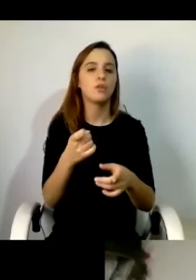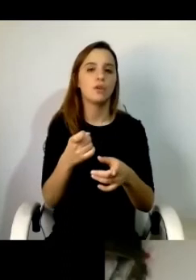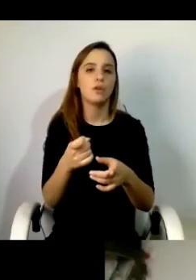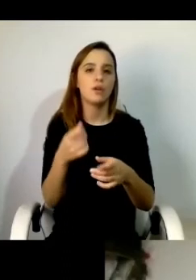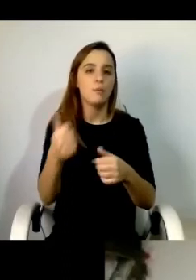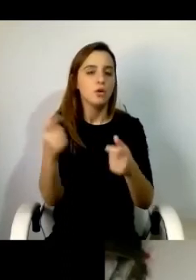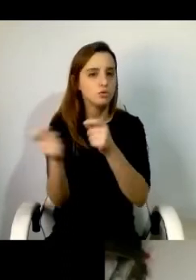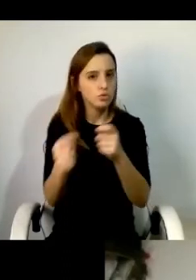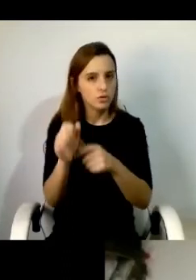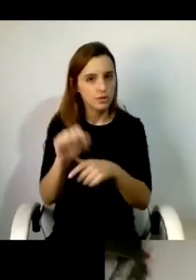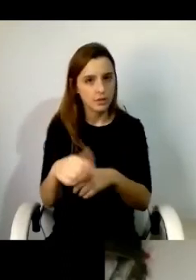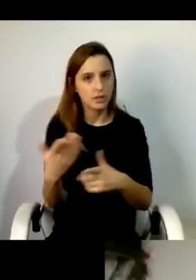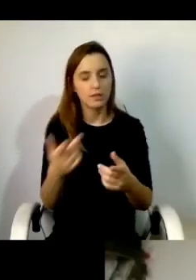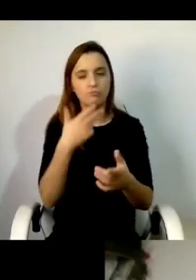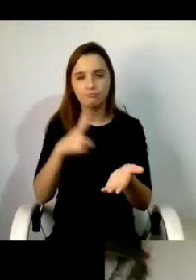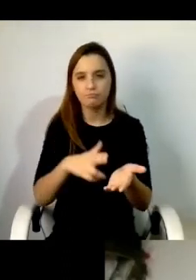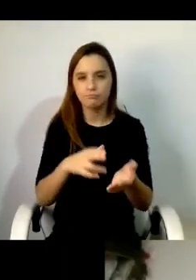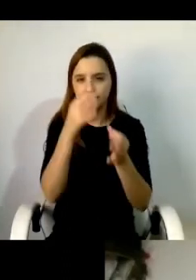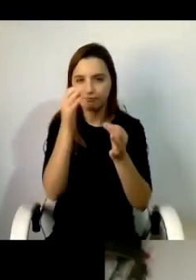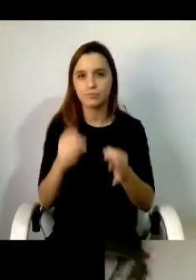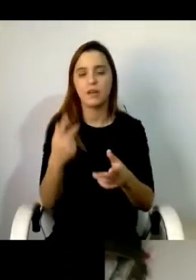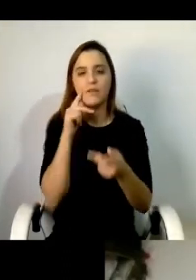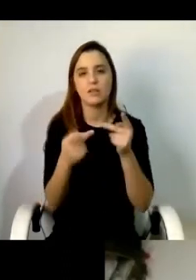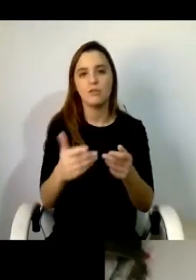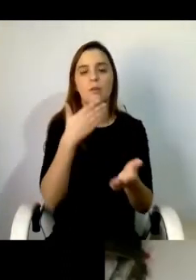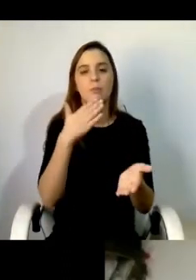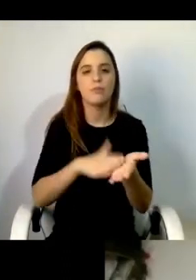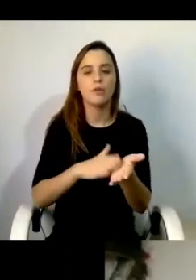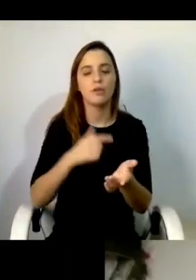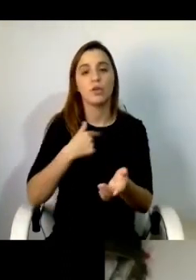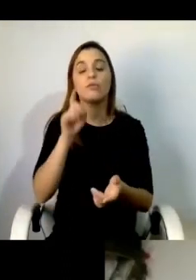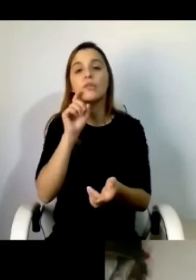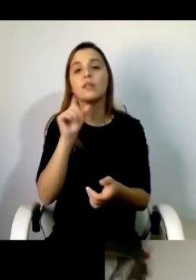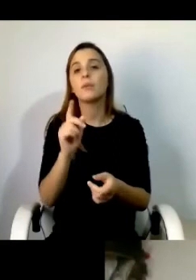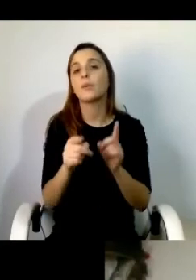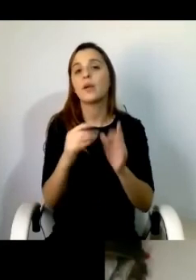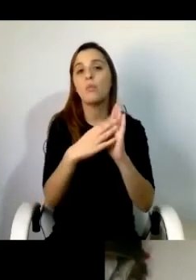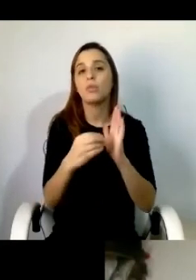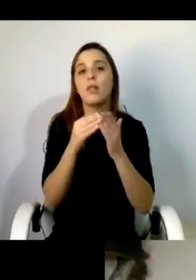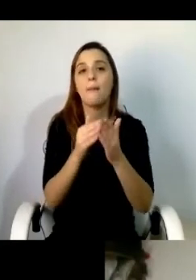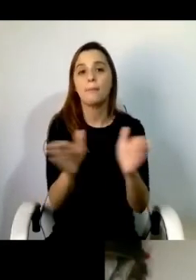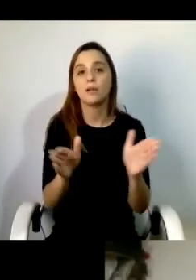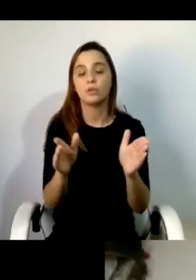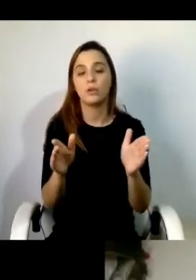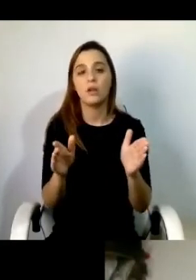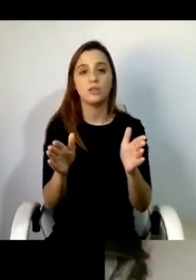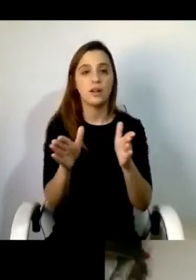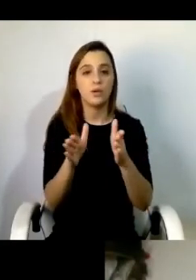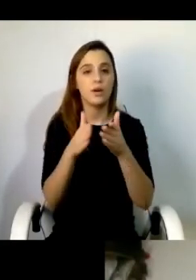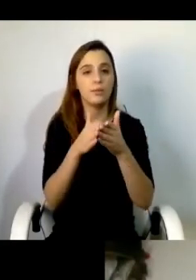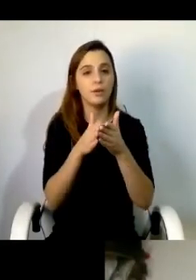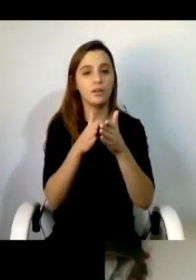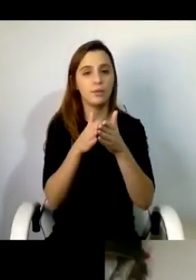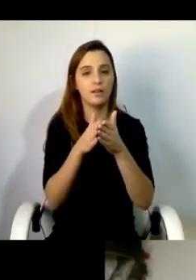solução e certamente que a avaliação irá aprovada eu defendo no entanto um modelo muito mais aberto muito mais aberto onde estas